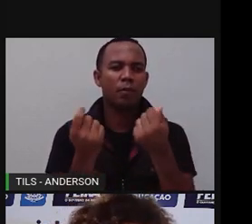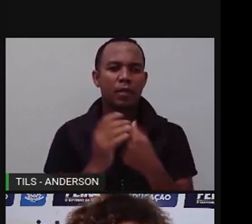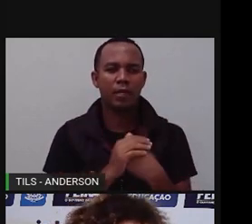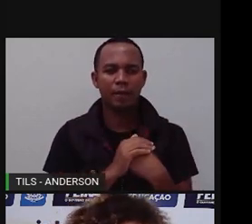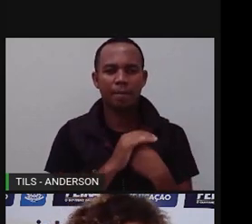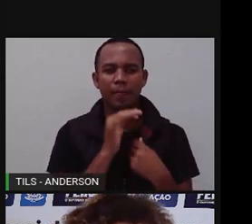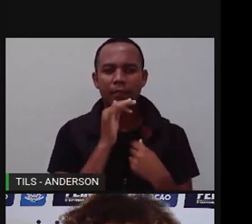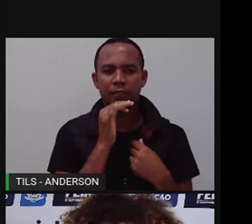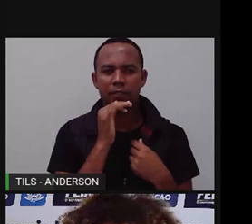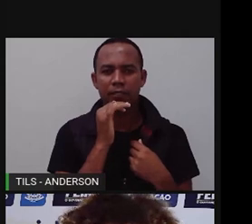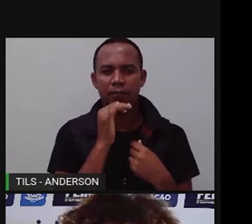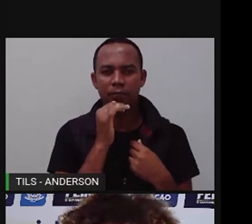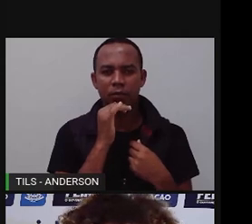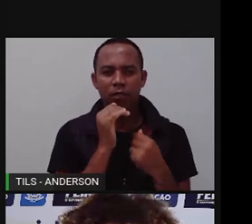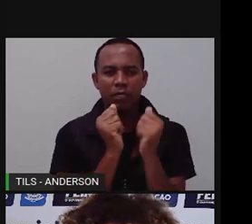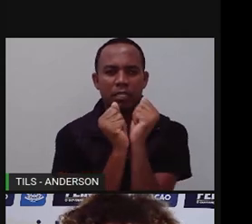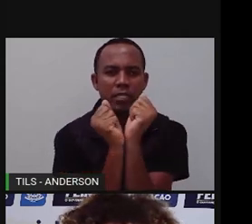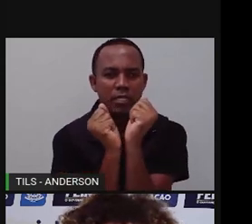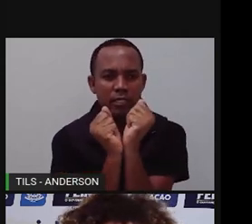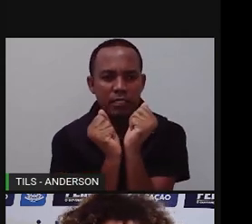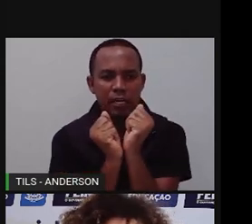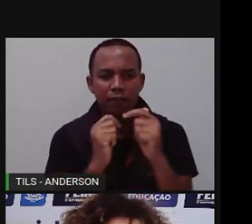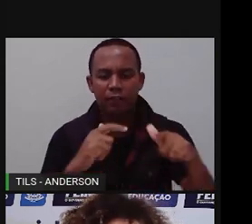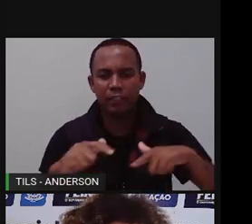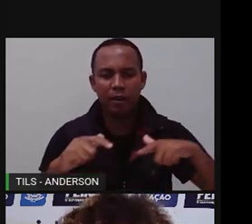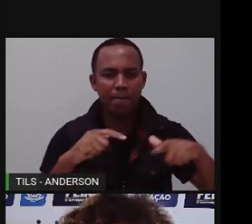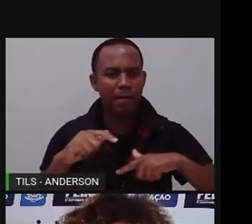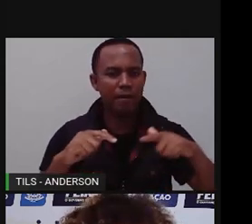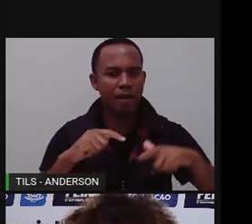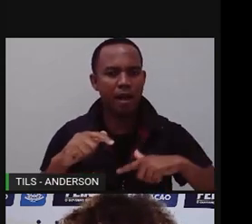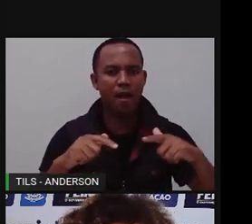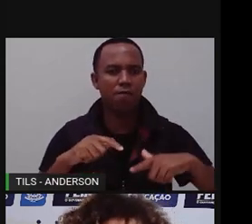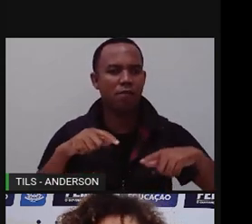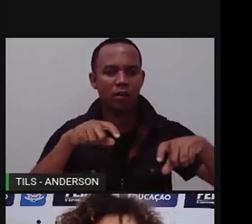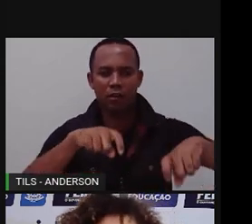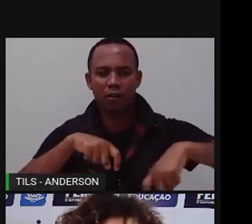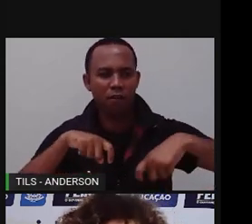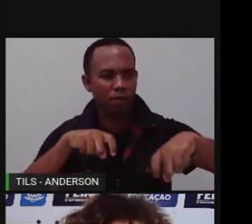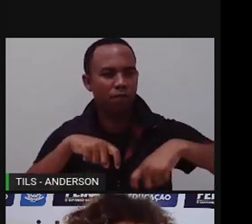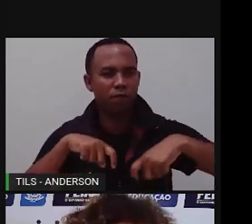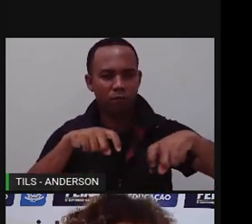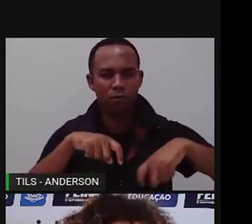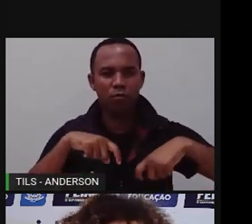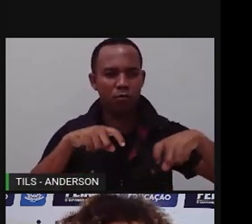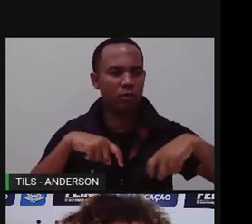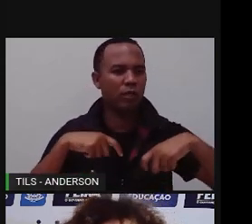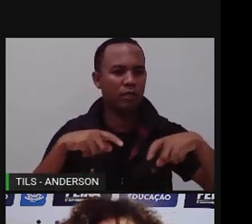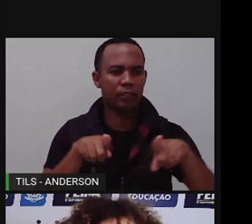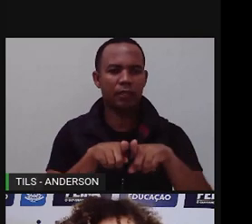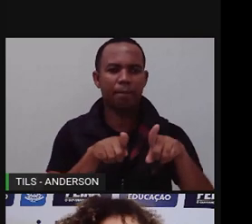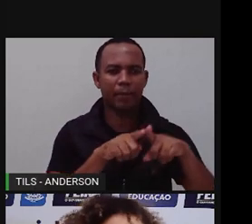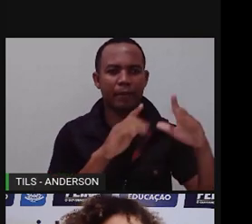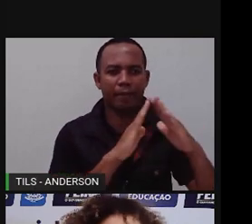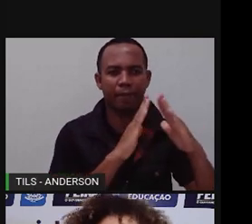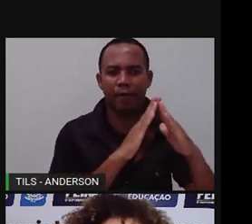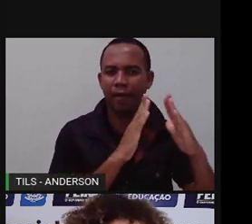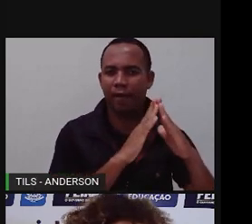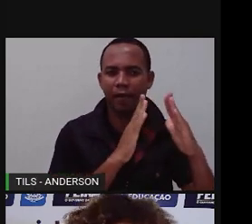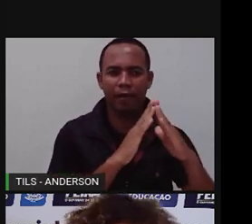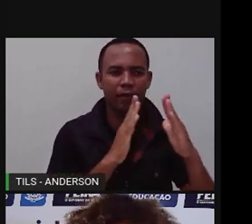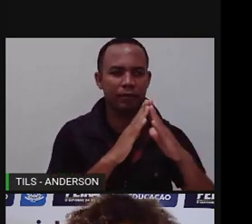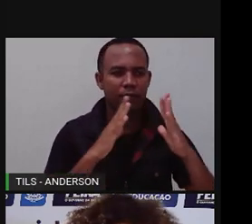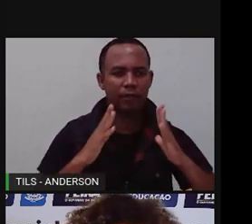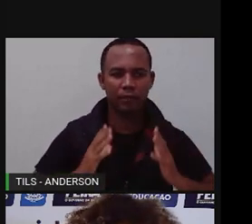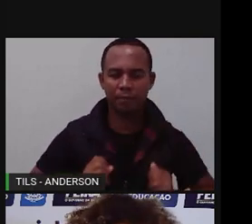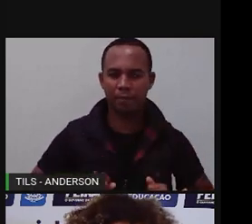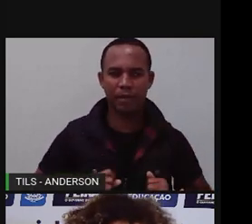trabalhavam. E não era esse trabalho que tá aí na imagem dele. Eles trabalhavam na lavoura, trabalhavam nas casas, não tinham